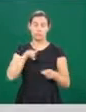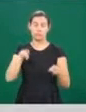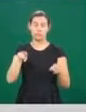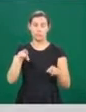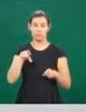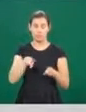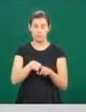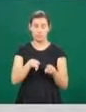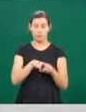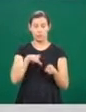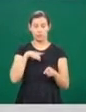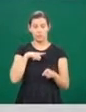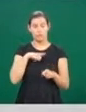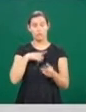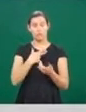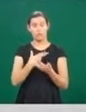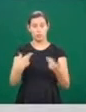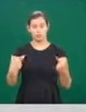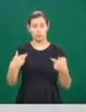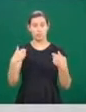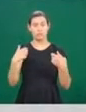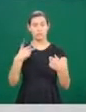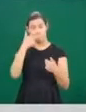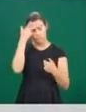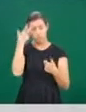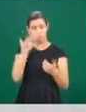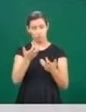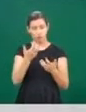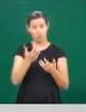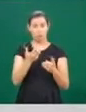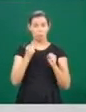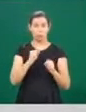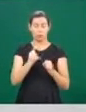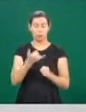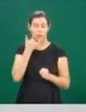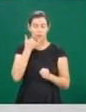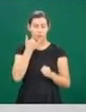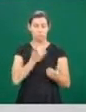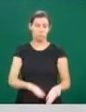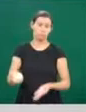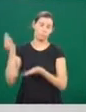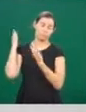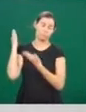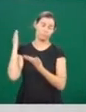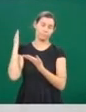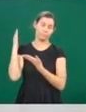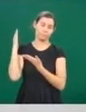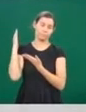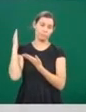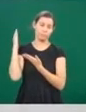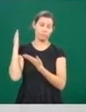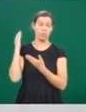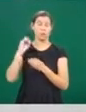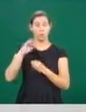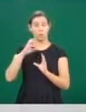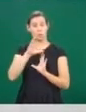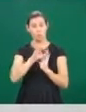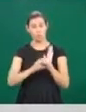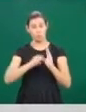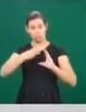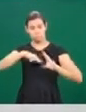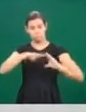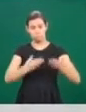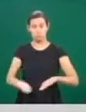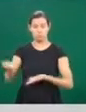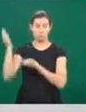alguns benefícios também. Os interessados devem ligar para 3239-3448 ou enviar o currículo para